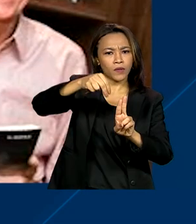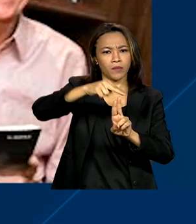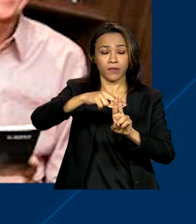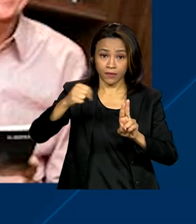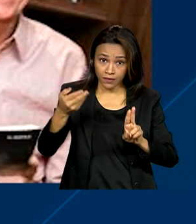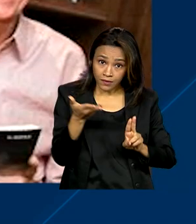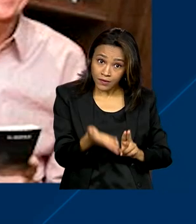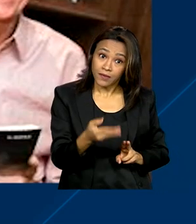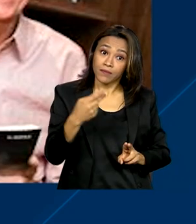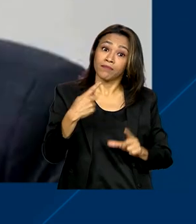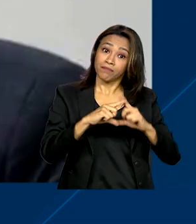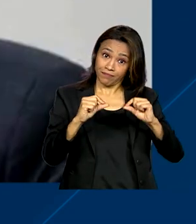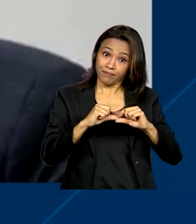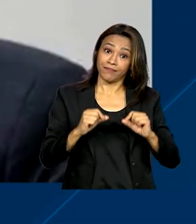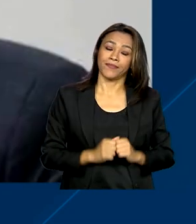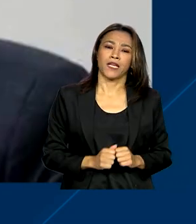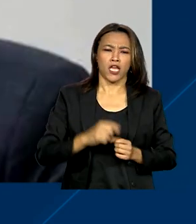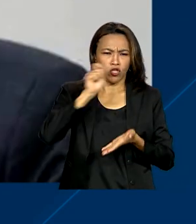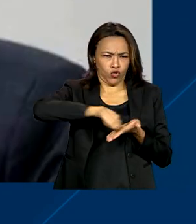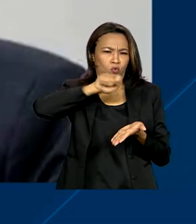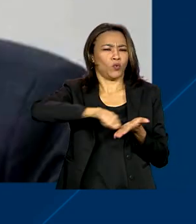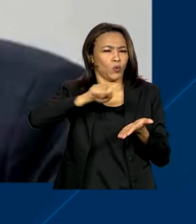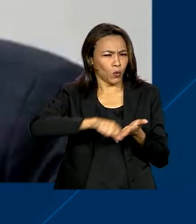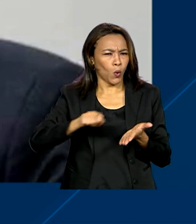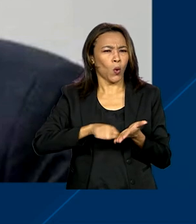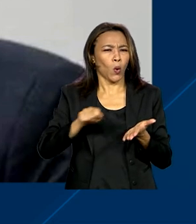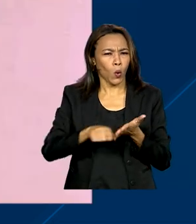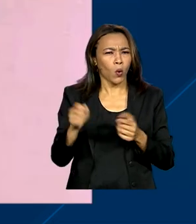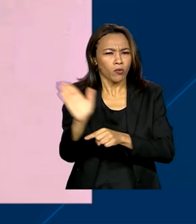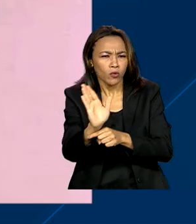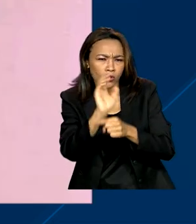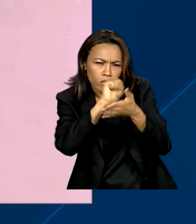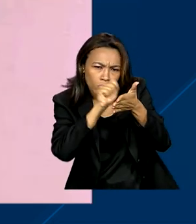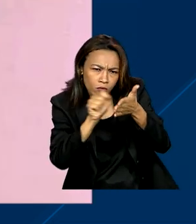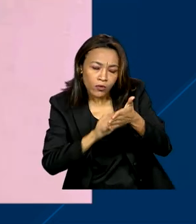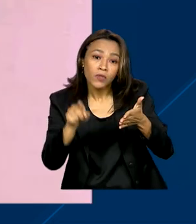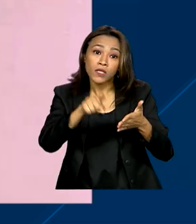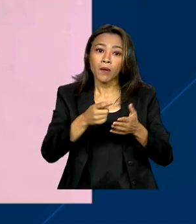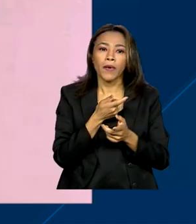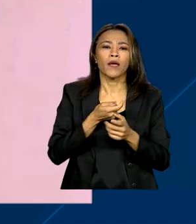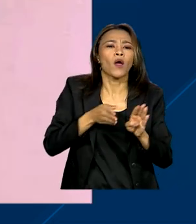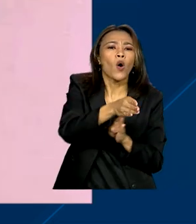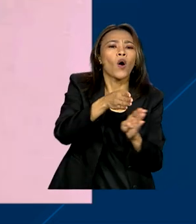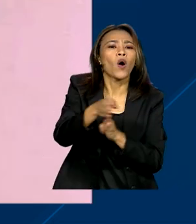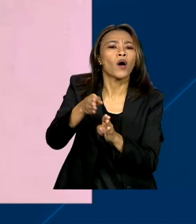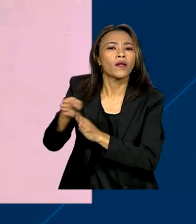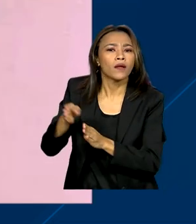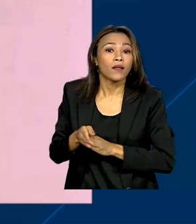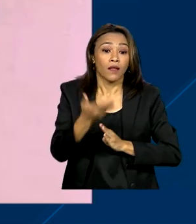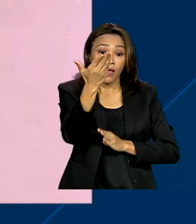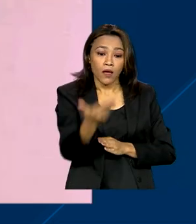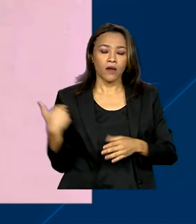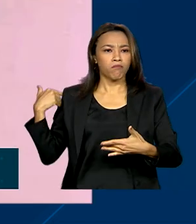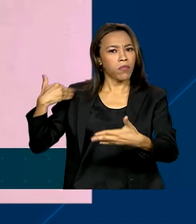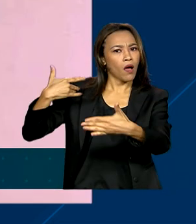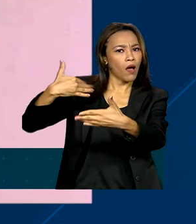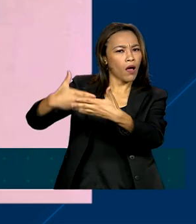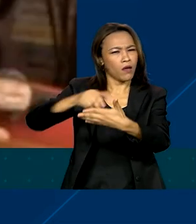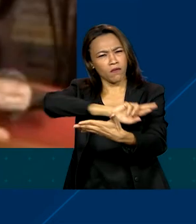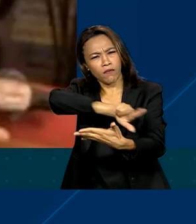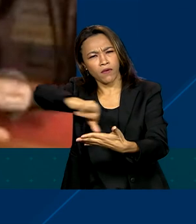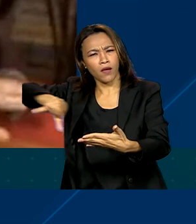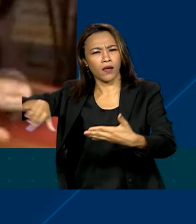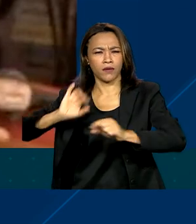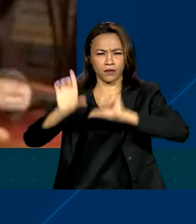Universidade de Brasília, escritor, documentarista e consultor. Ao longo da carreira, trabalhou em diversos veículos